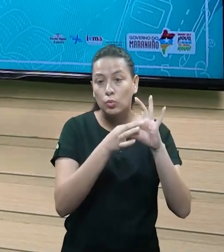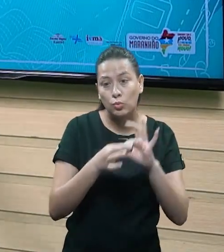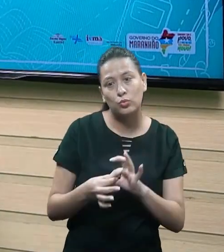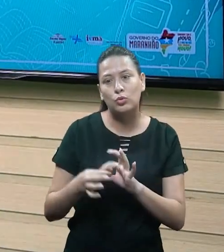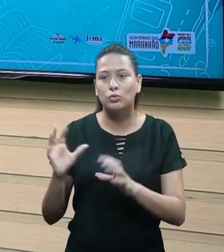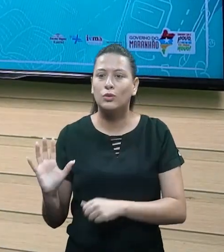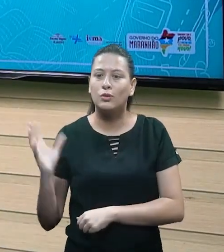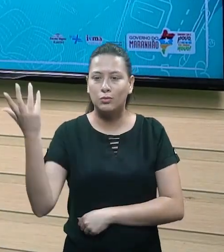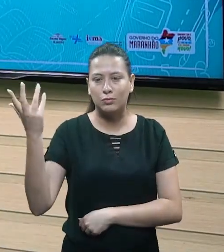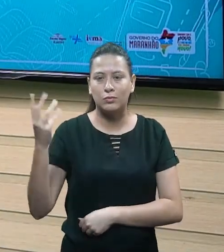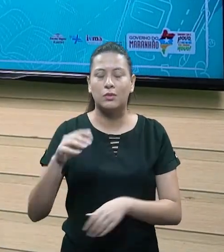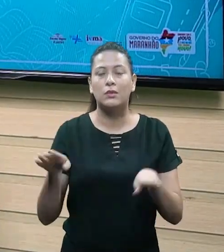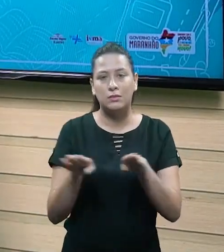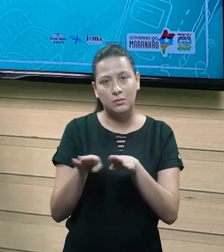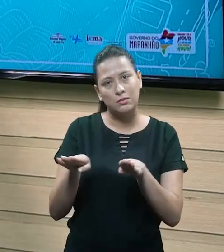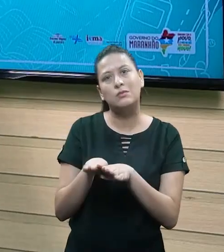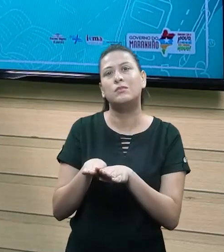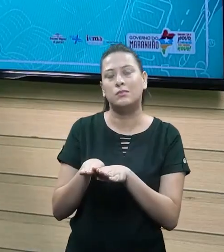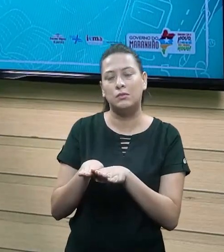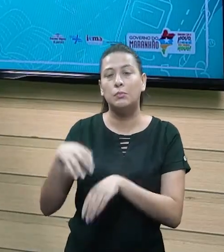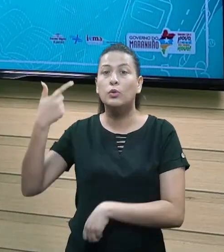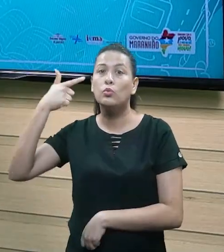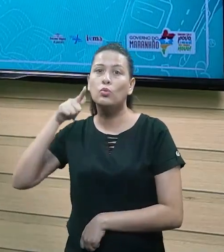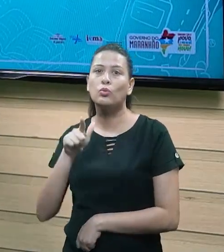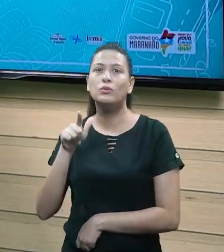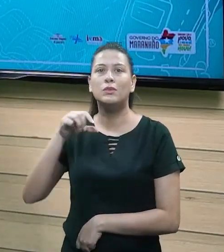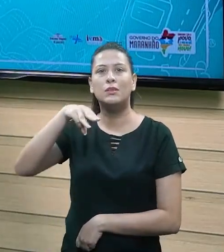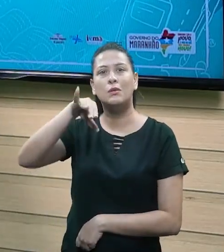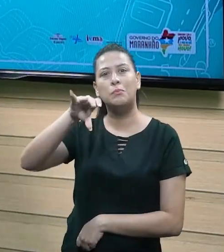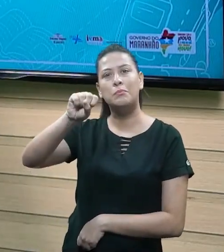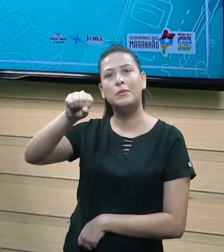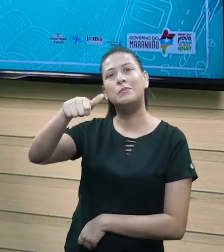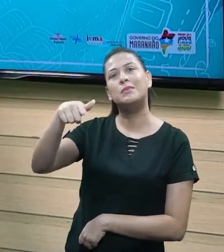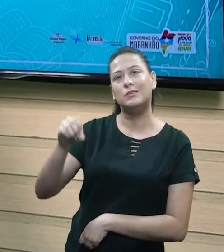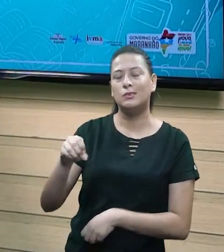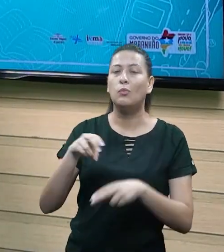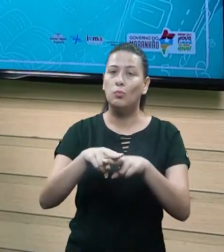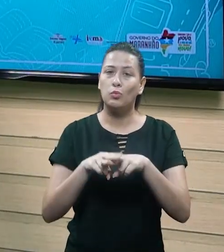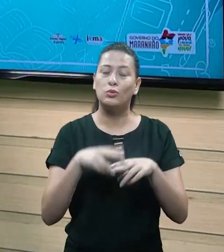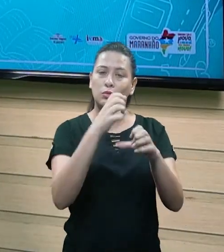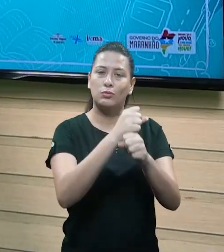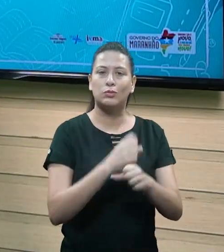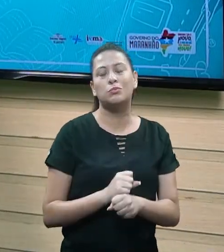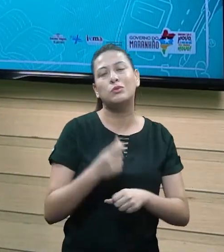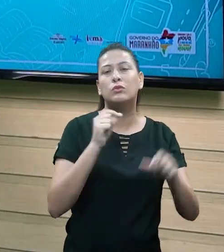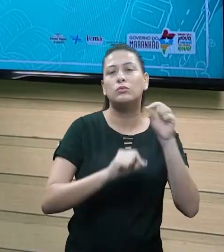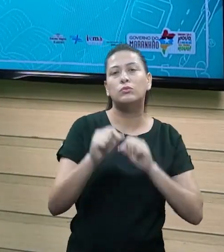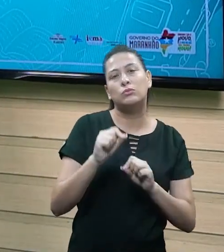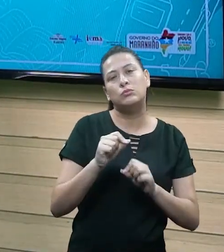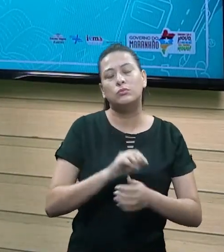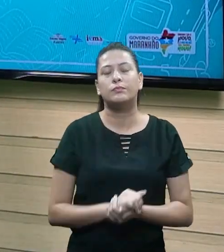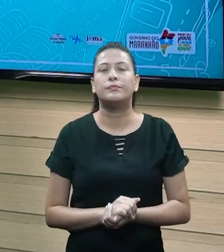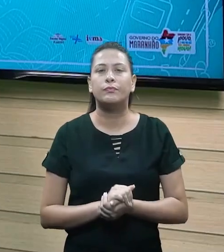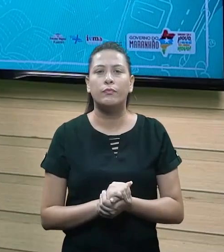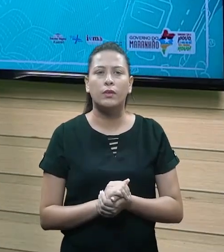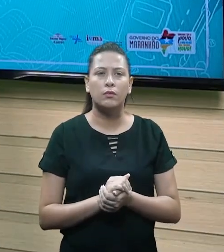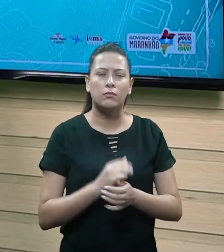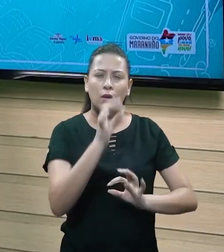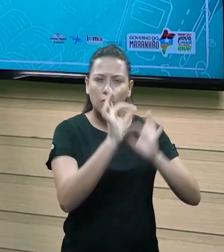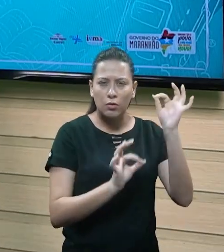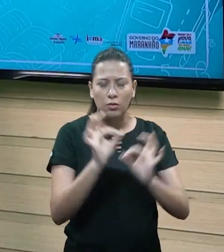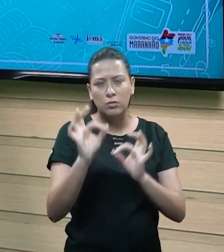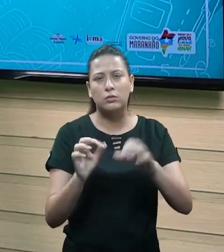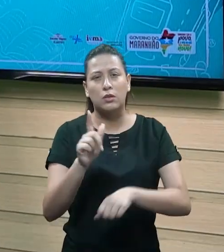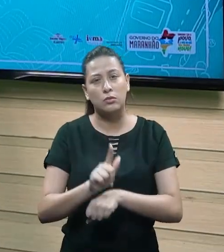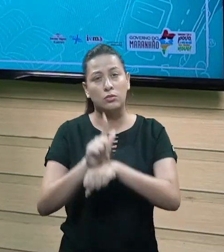e atender a esta missão. Então, ela vai trabalhar em prol de um objetivo, a contabilidade. Ela vai fazer a gerência, vai fazer o balanceamento de toda a